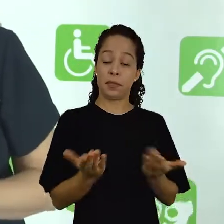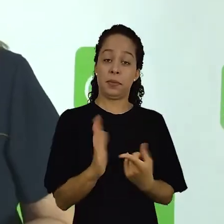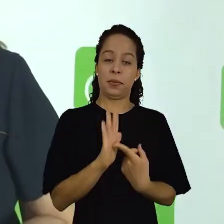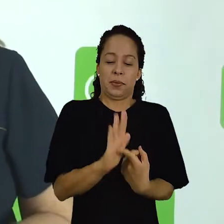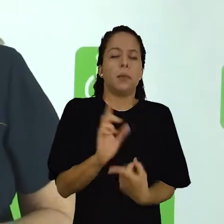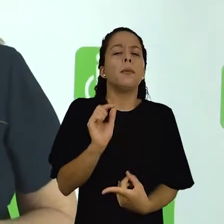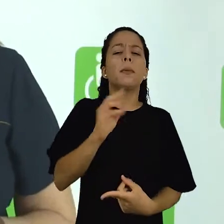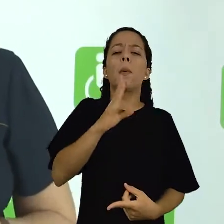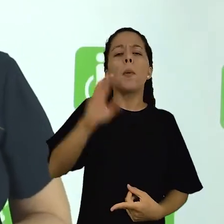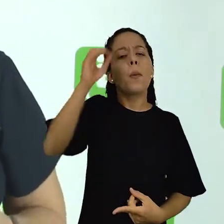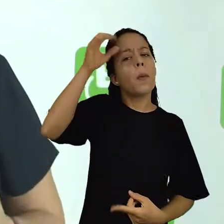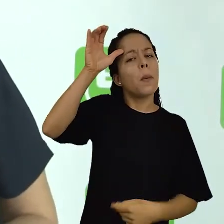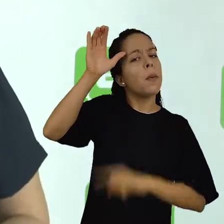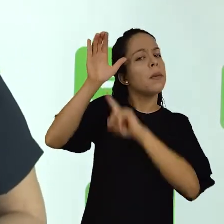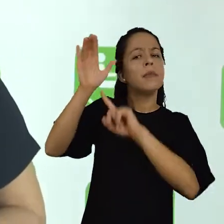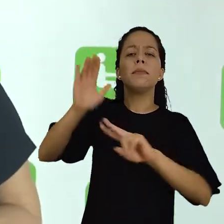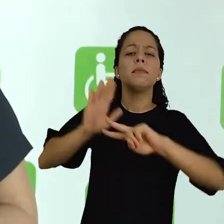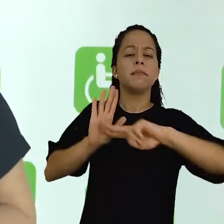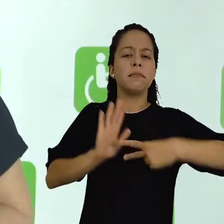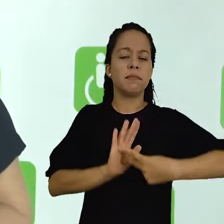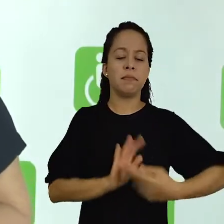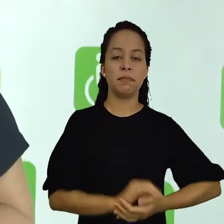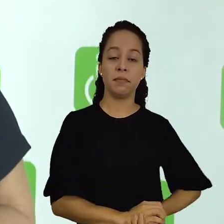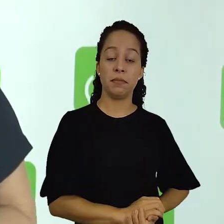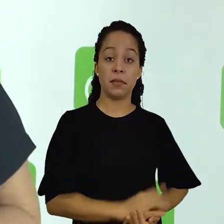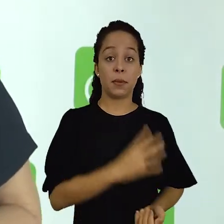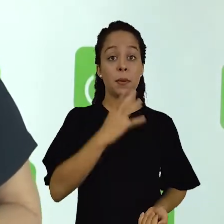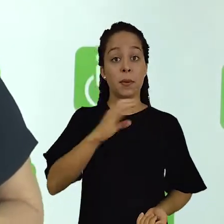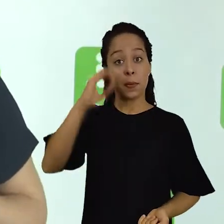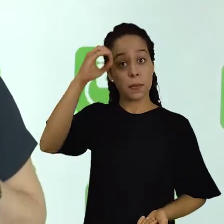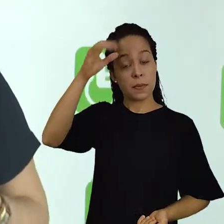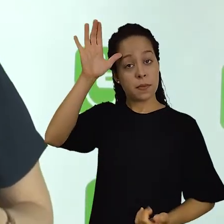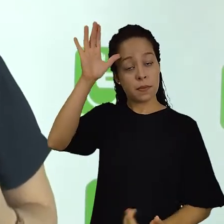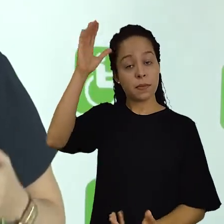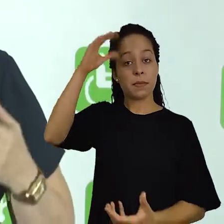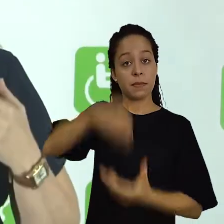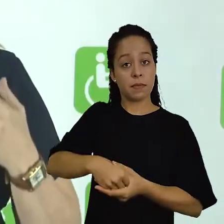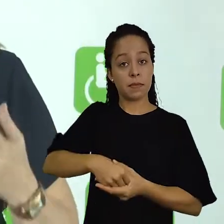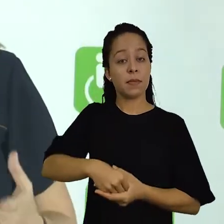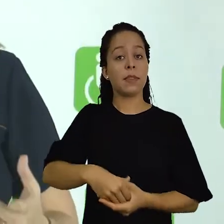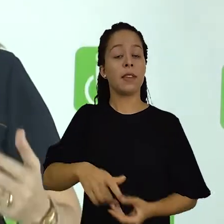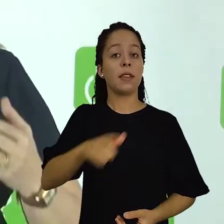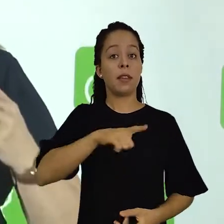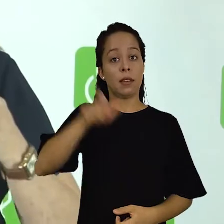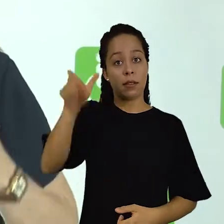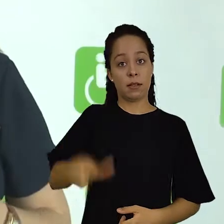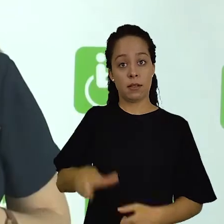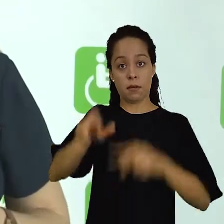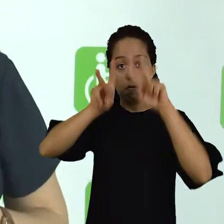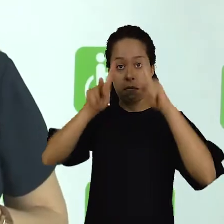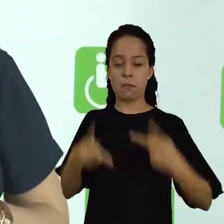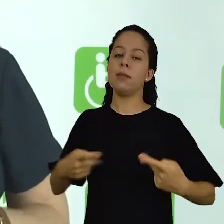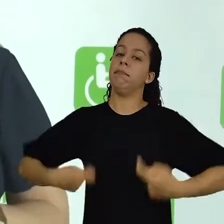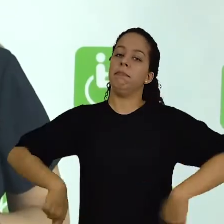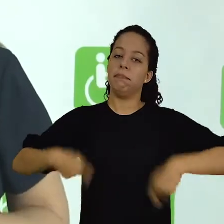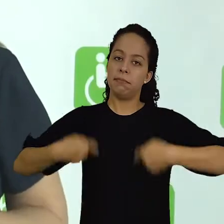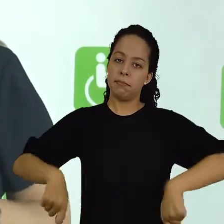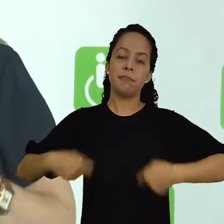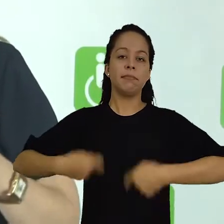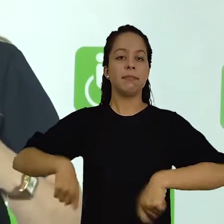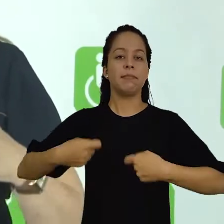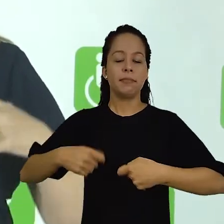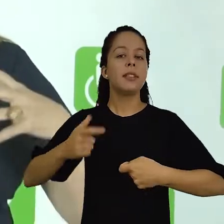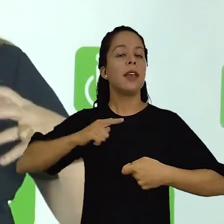conhecimento. O conhecimento, ele está relacionado a uma necessidade do ser humano. É